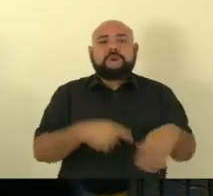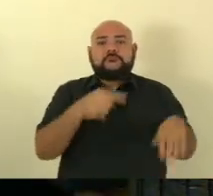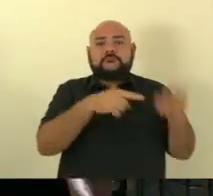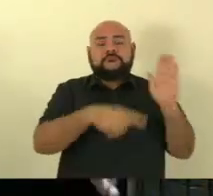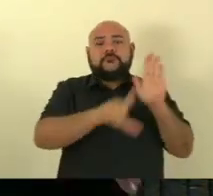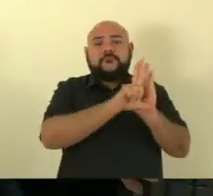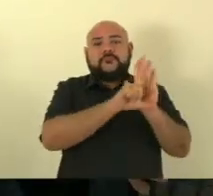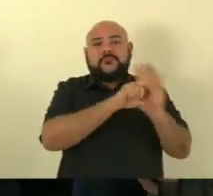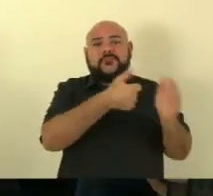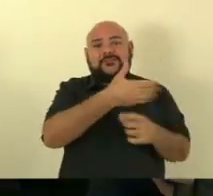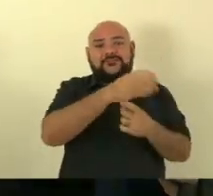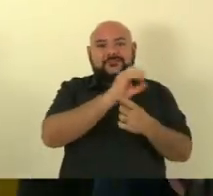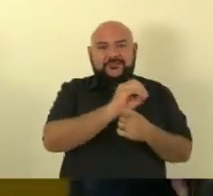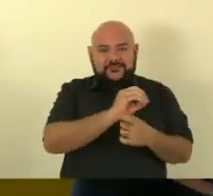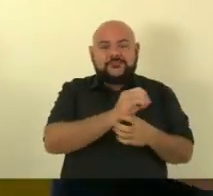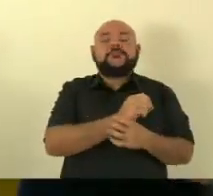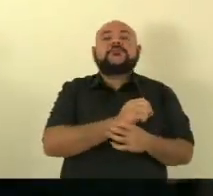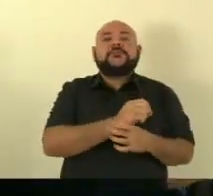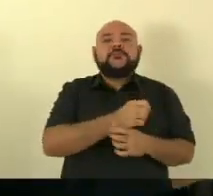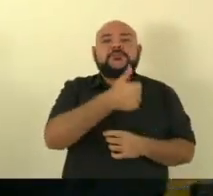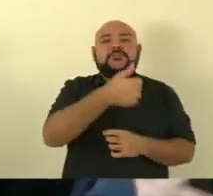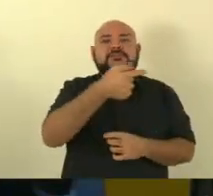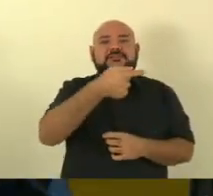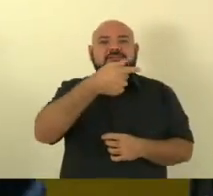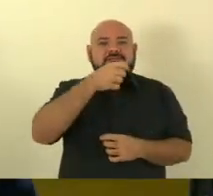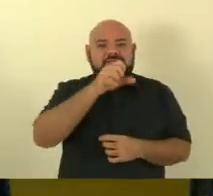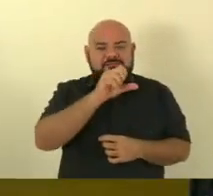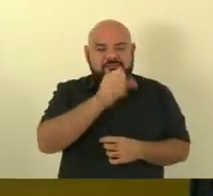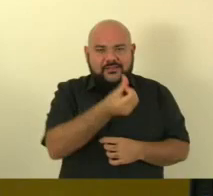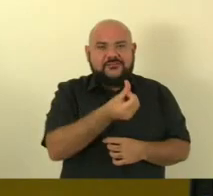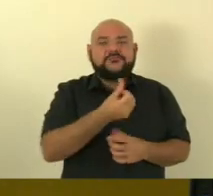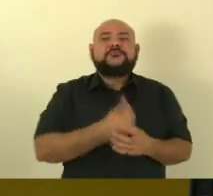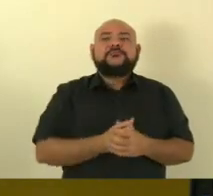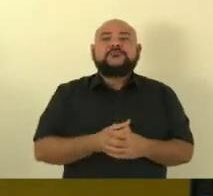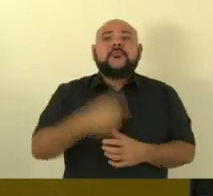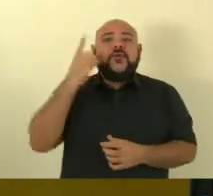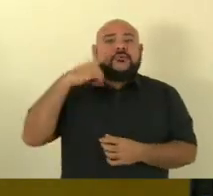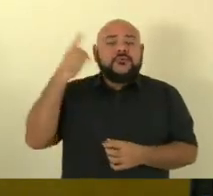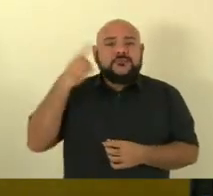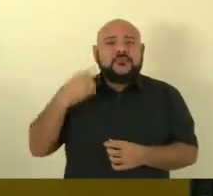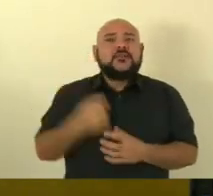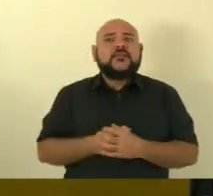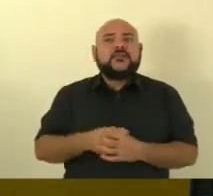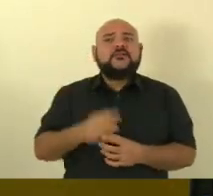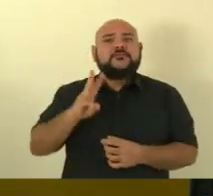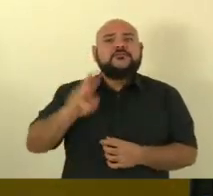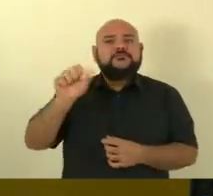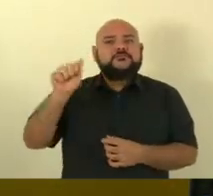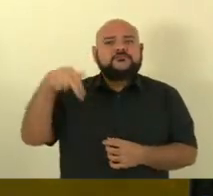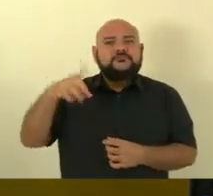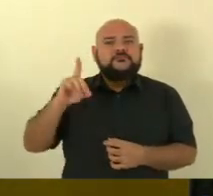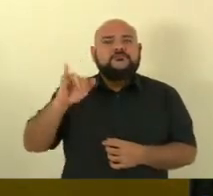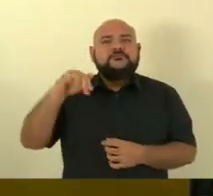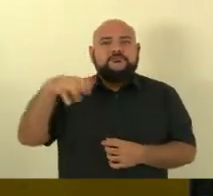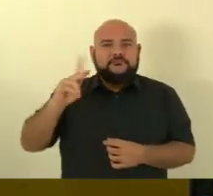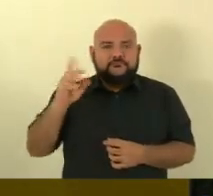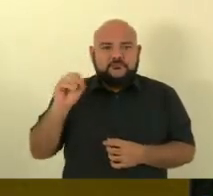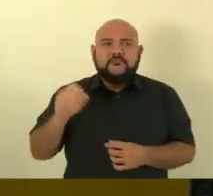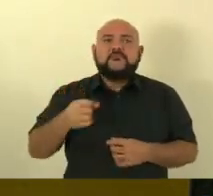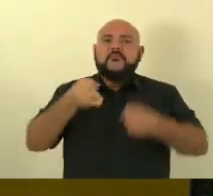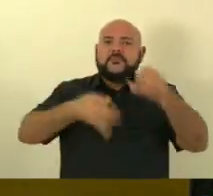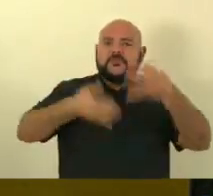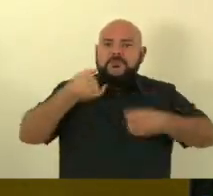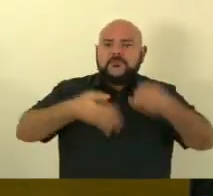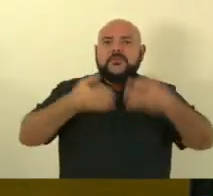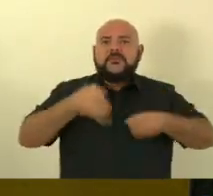.976, onde o deputado Vandinho Leite declara utilidade pública a essa associação. Importante